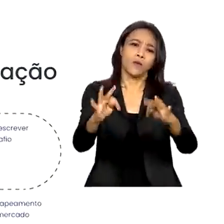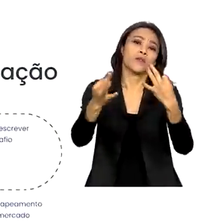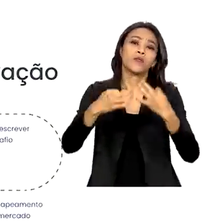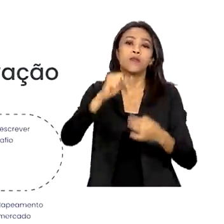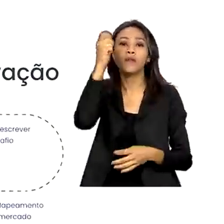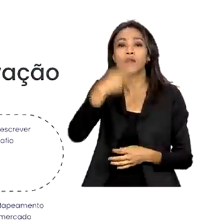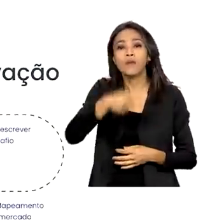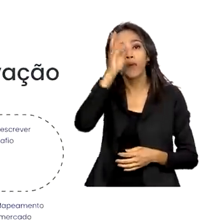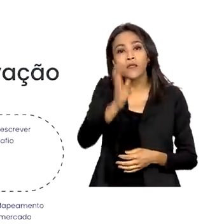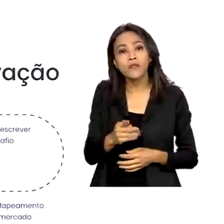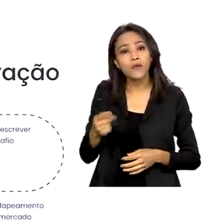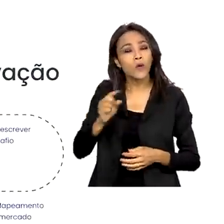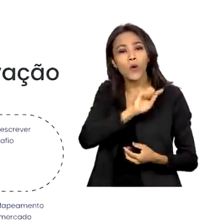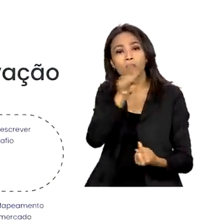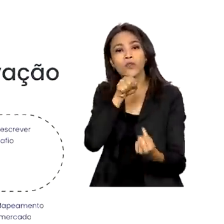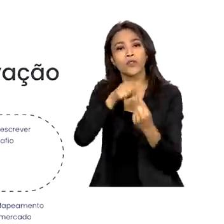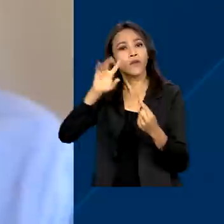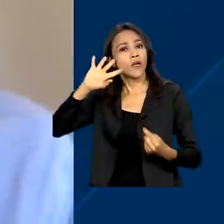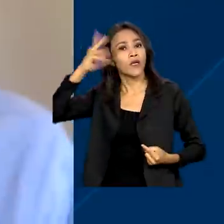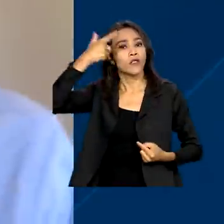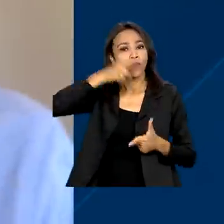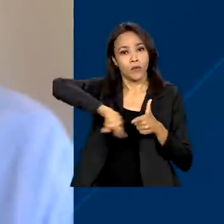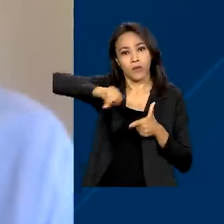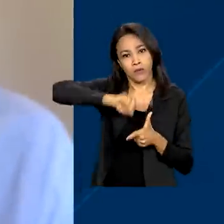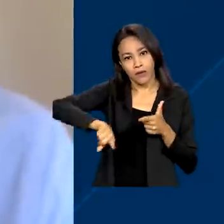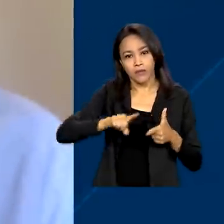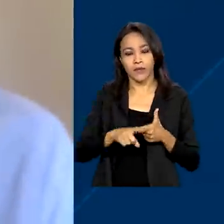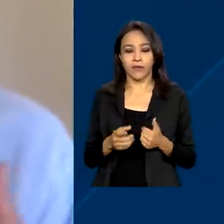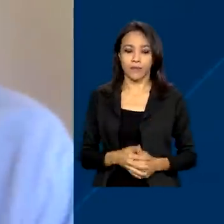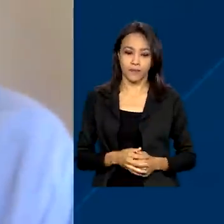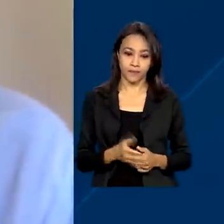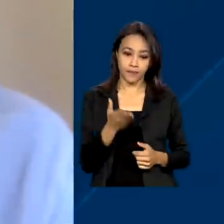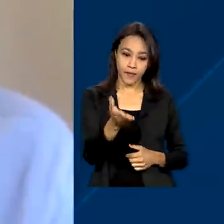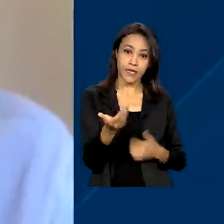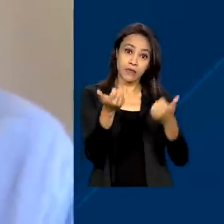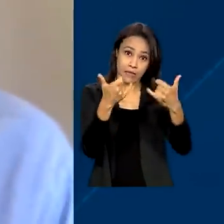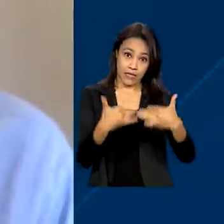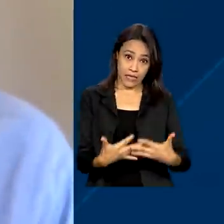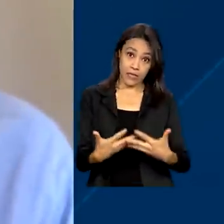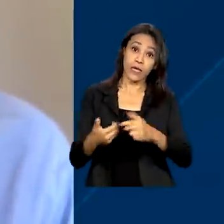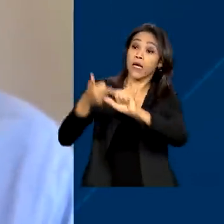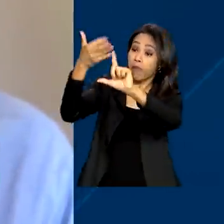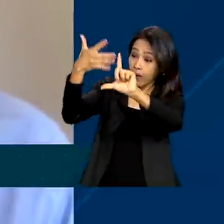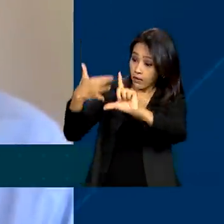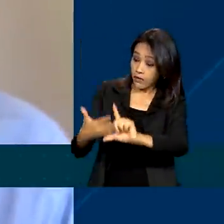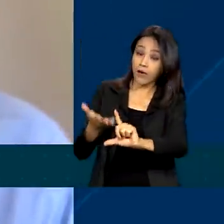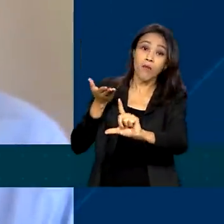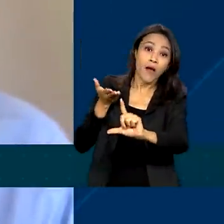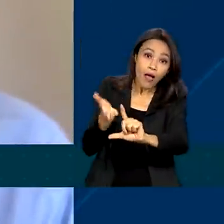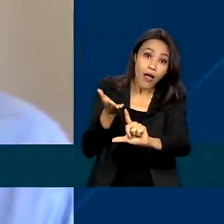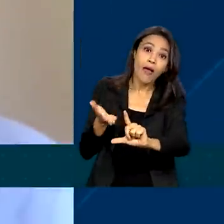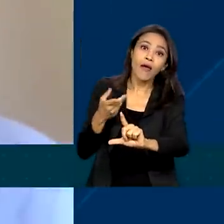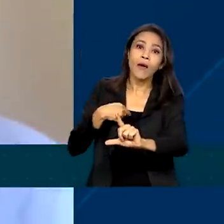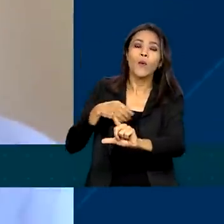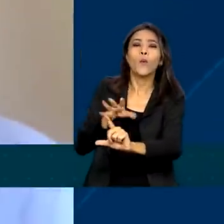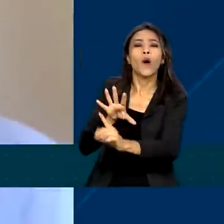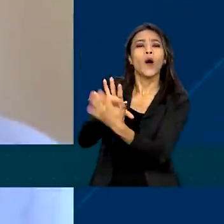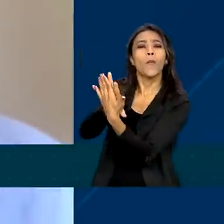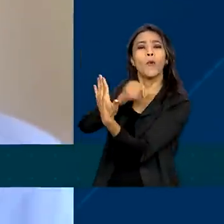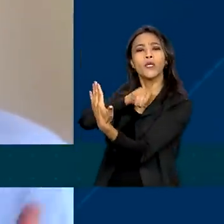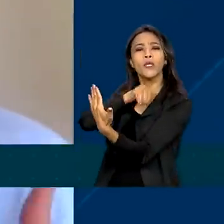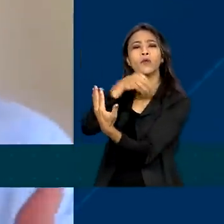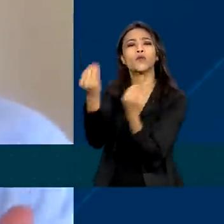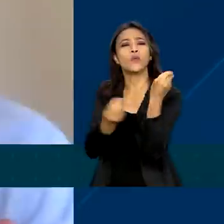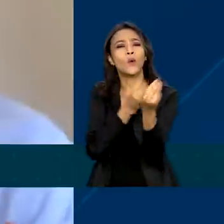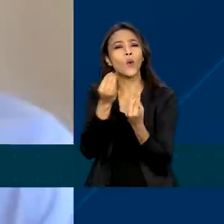problemas concretos no serviço ao cidadão. A própria plataforma é um exemplo de como constrói inovação. Não é a